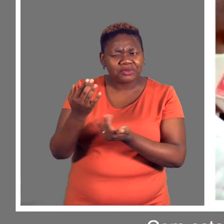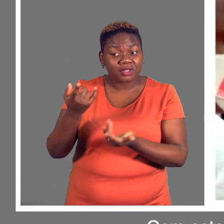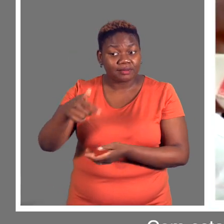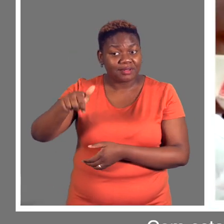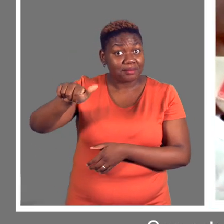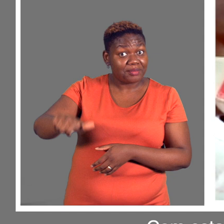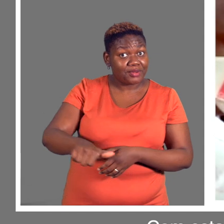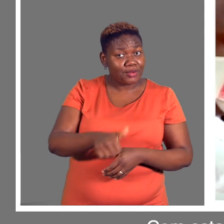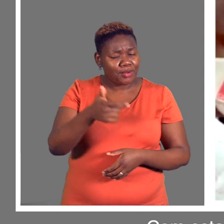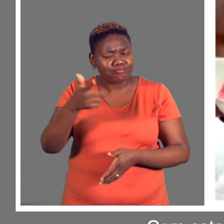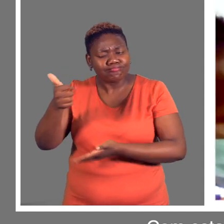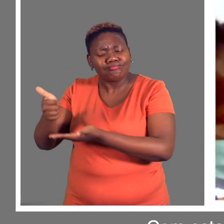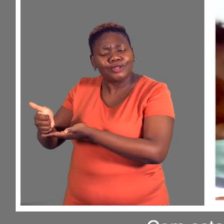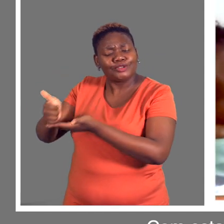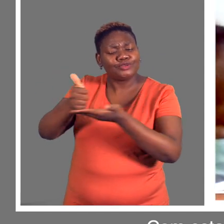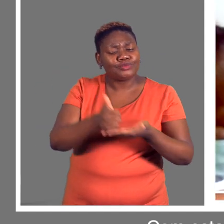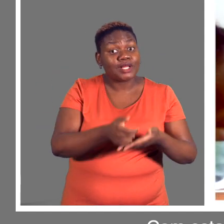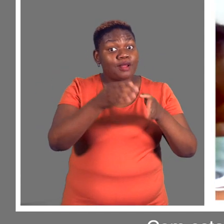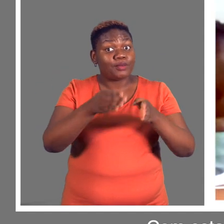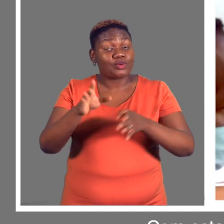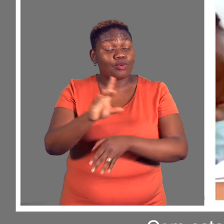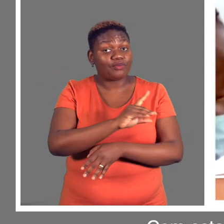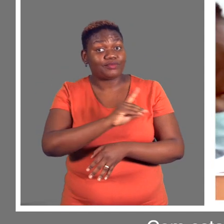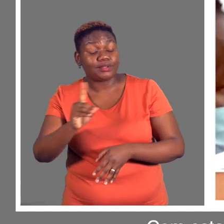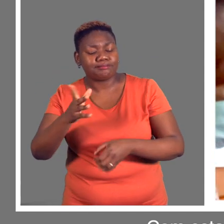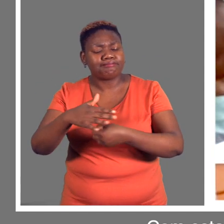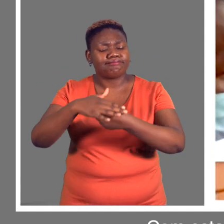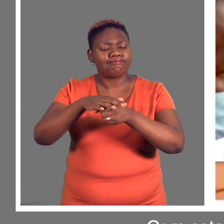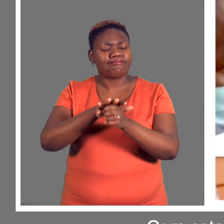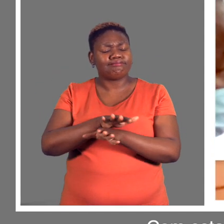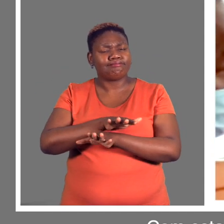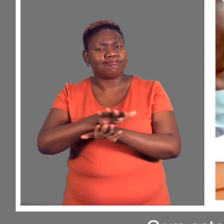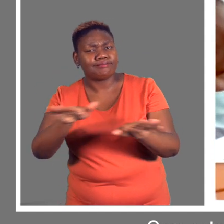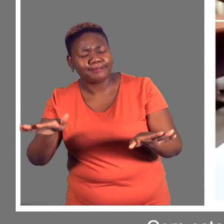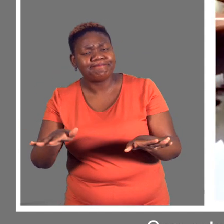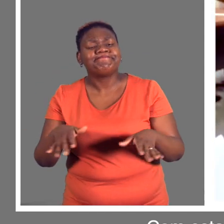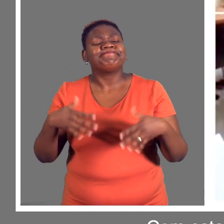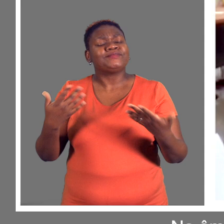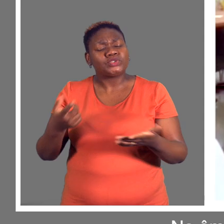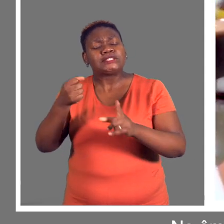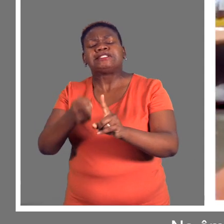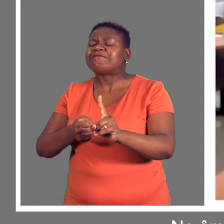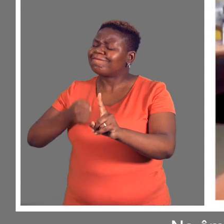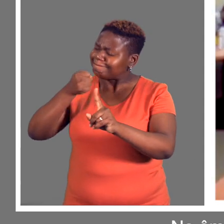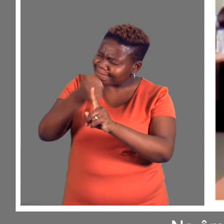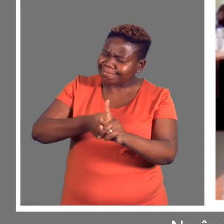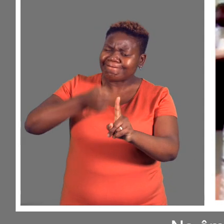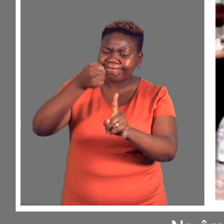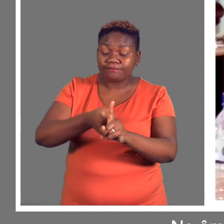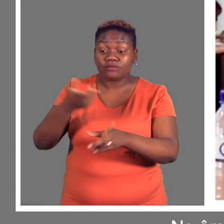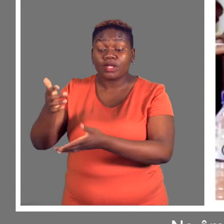Com esta formação, os beneficiários esperam melhorar o atendimento a pessoas com deficiência no âmbito do novo